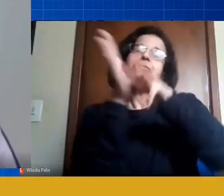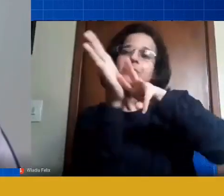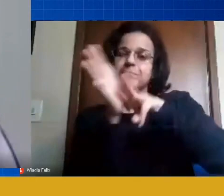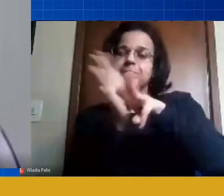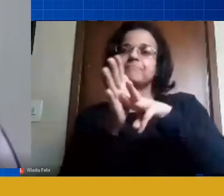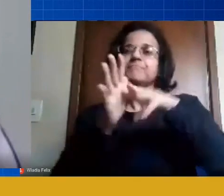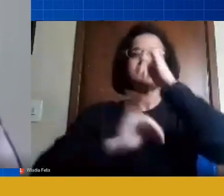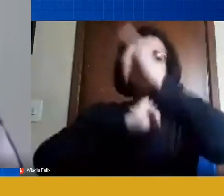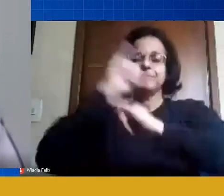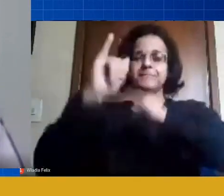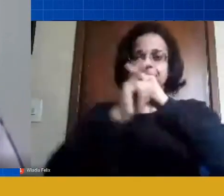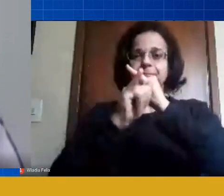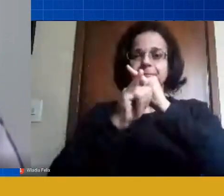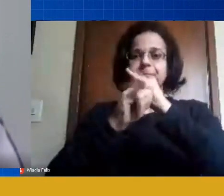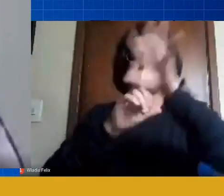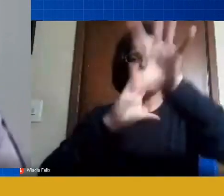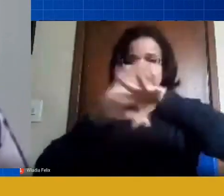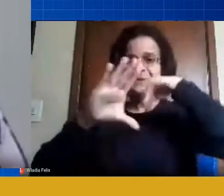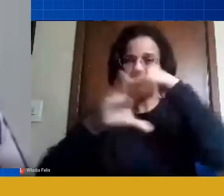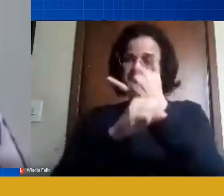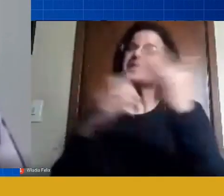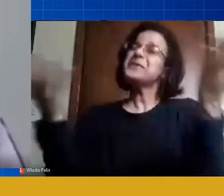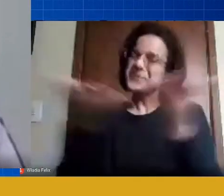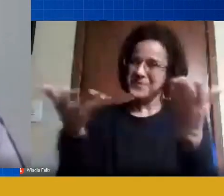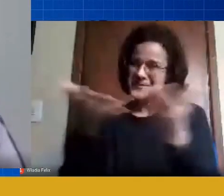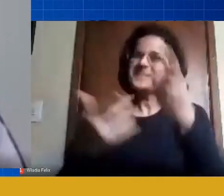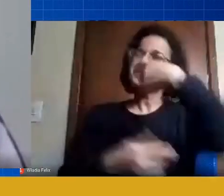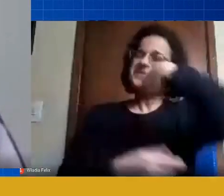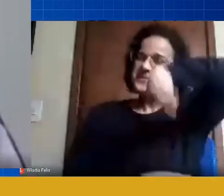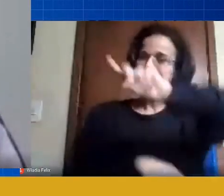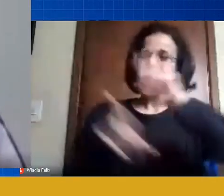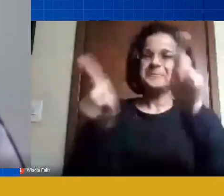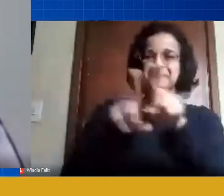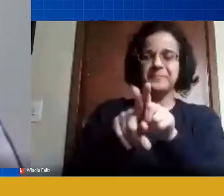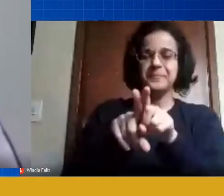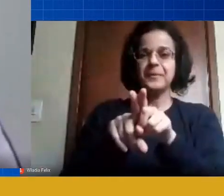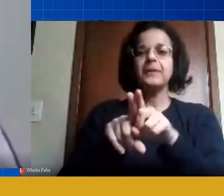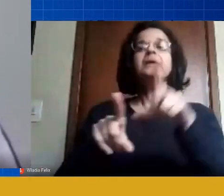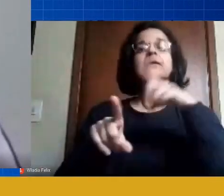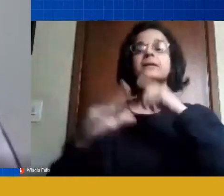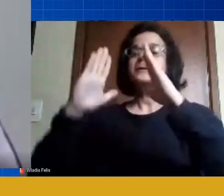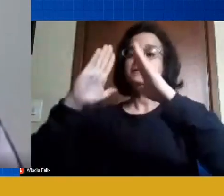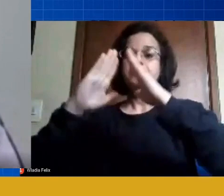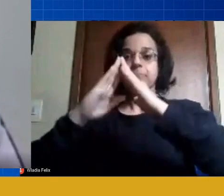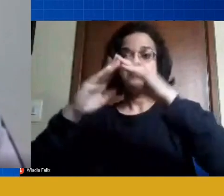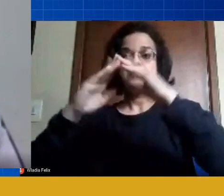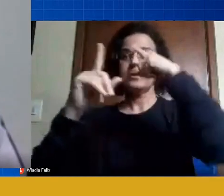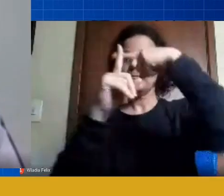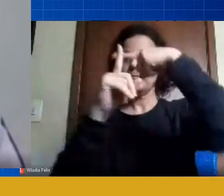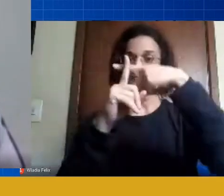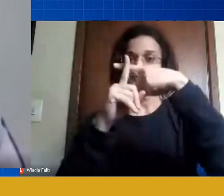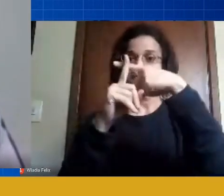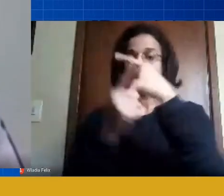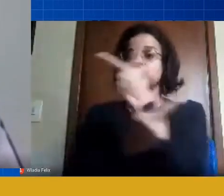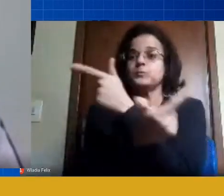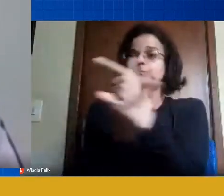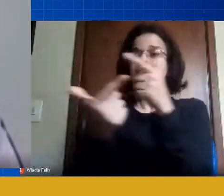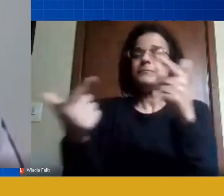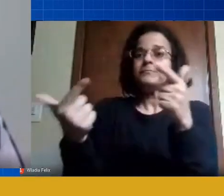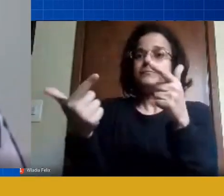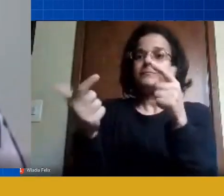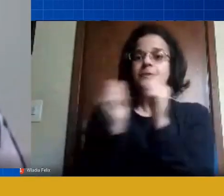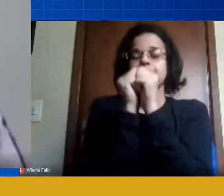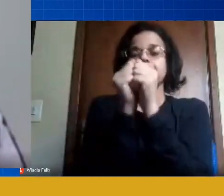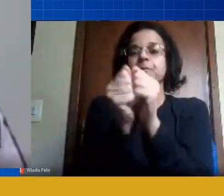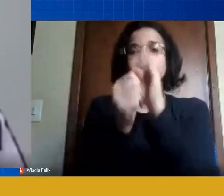a YouTube né e olha nós aqui aí nós temos a igreja que não não tá mais tão presente dentro das suas